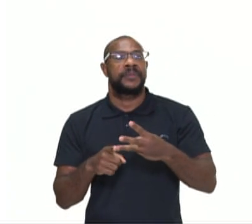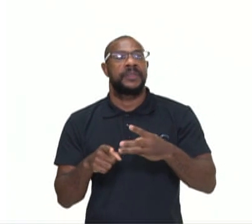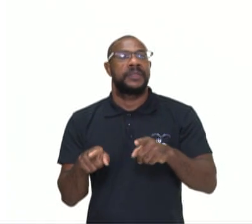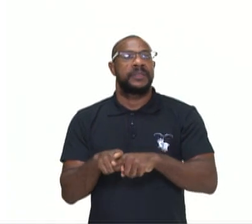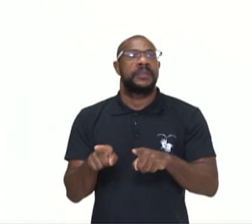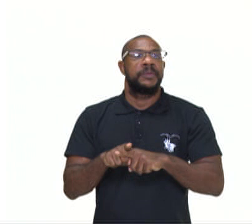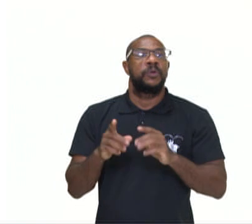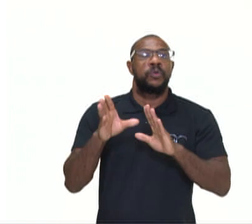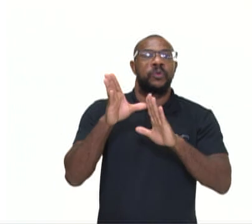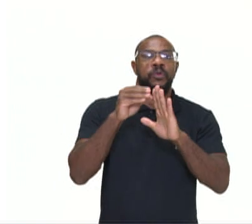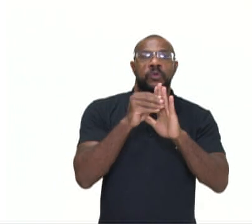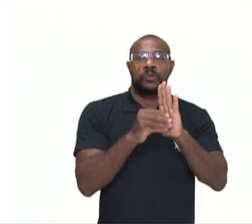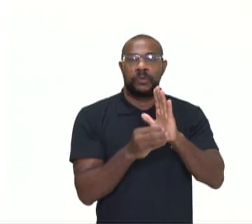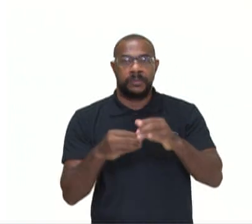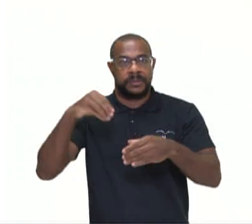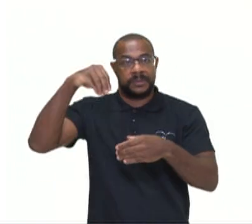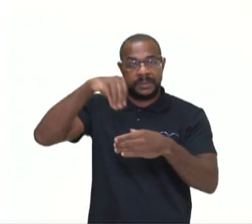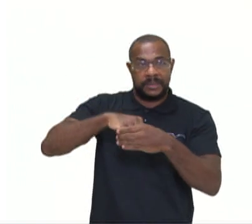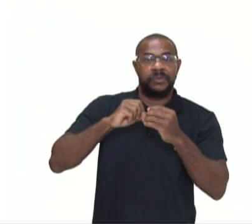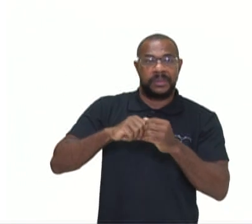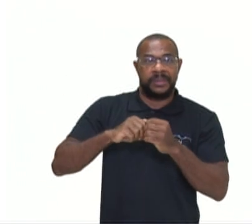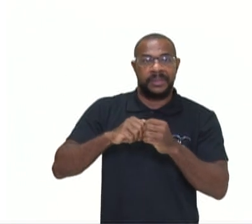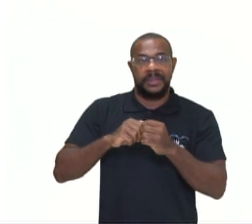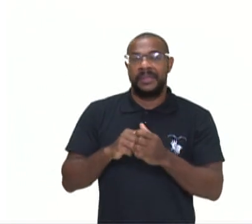conteudísticos do parnasianismo.